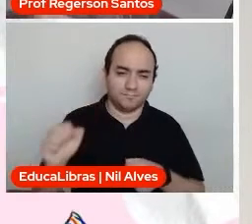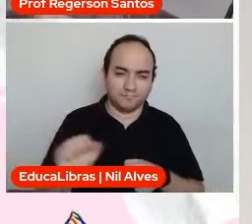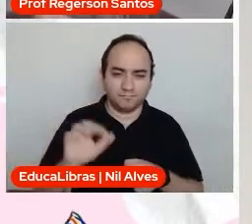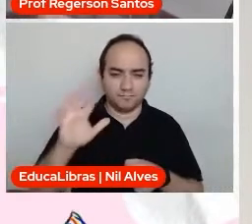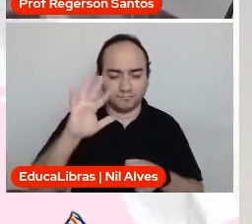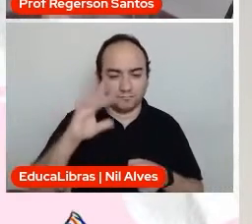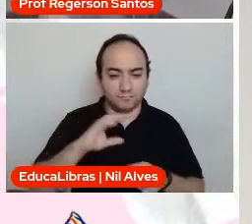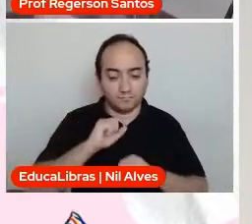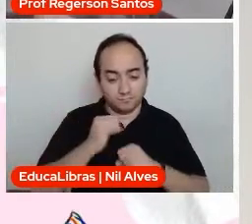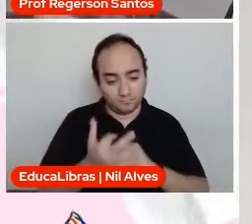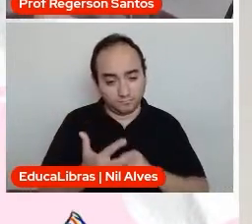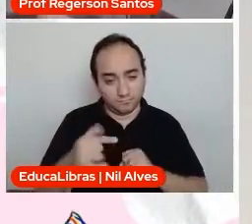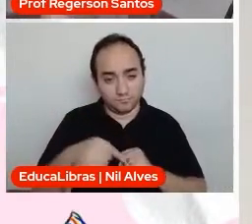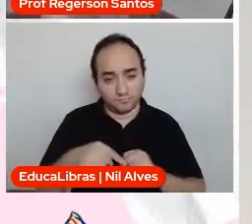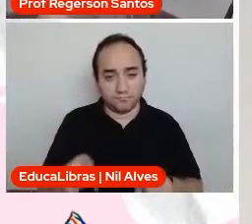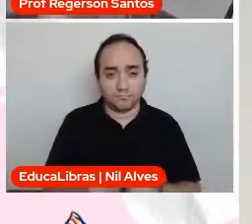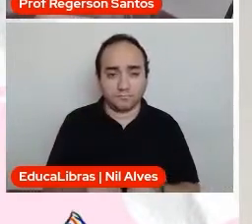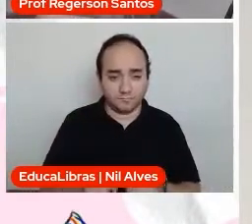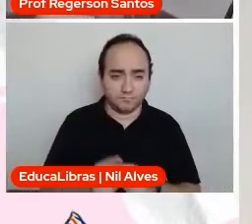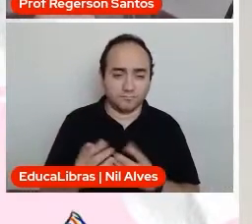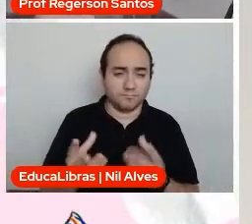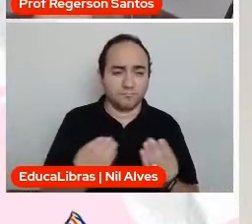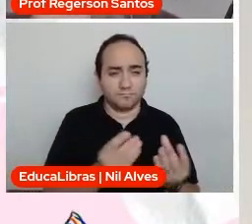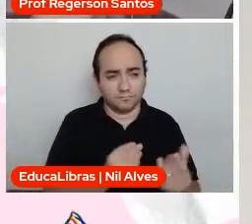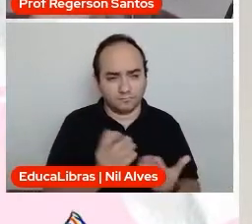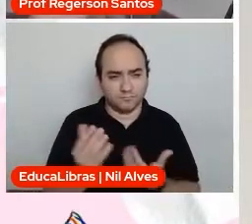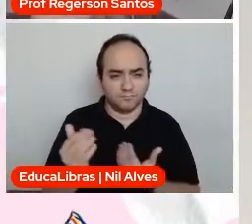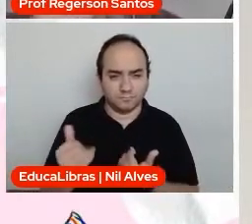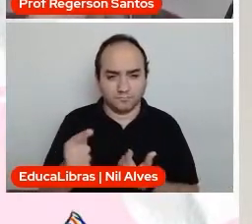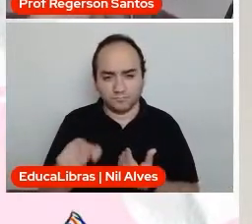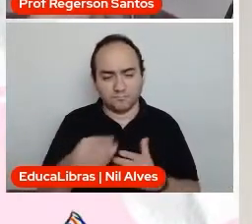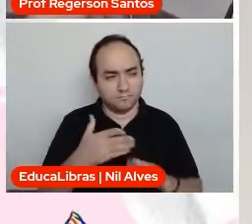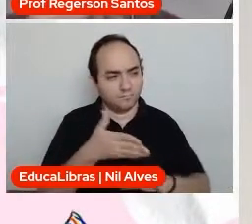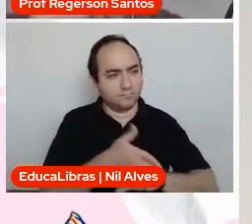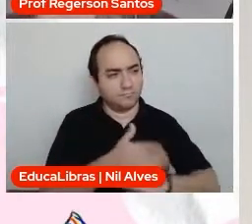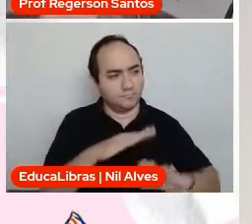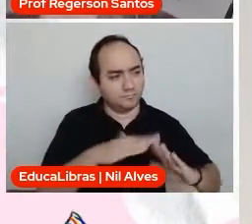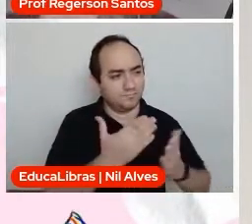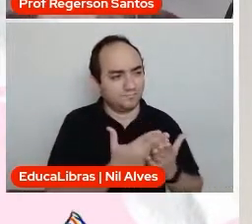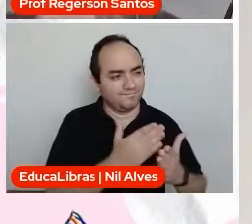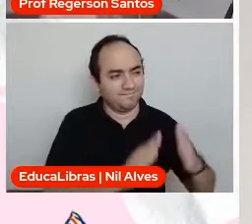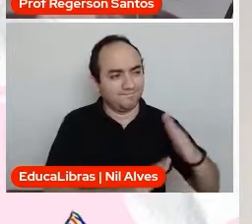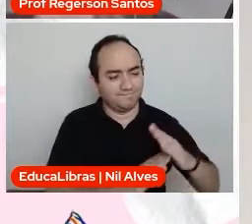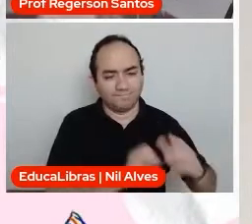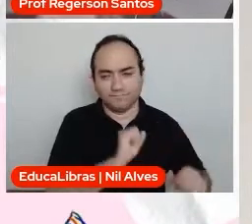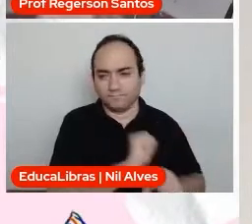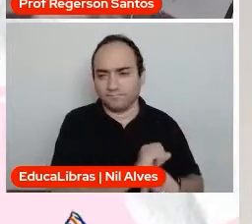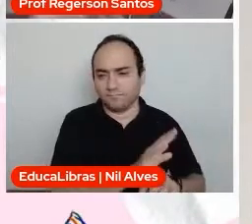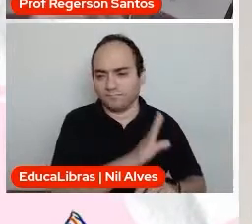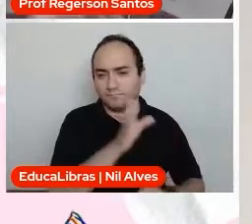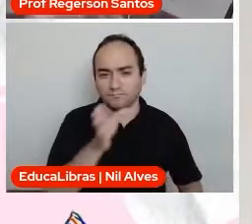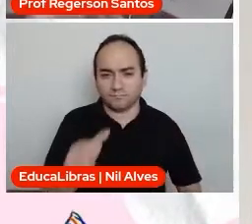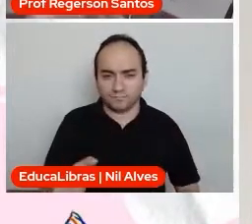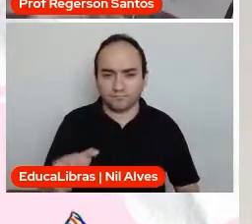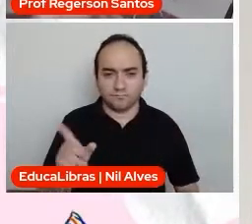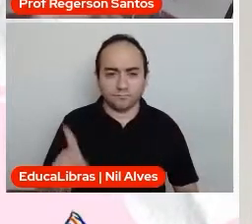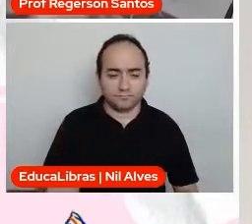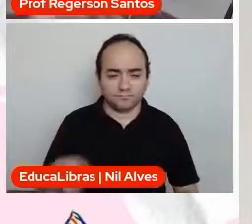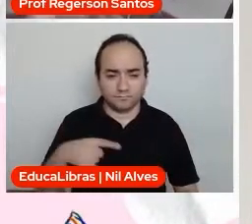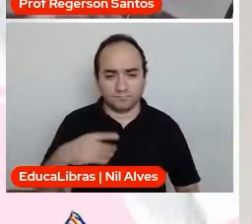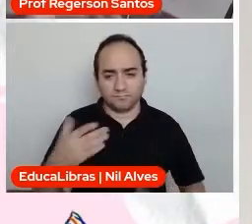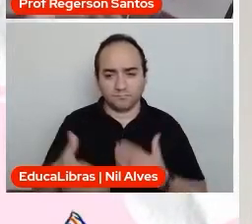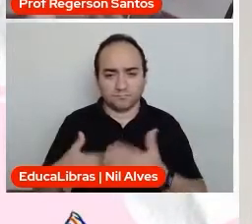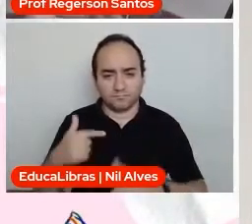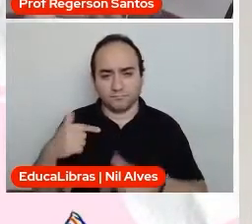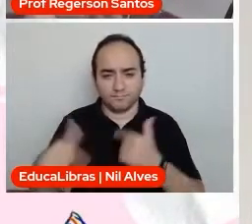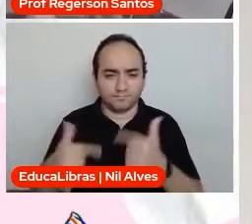com a pandemia, né? em que muitos jovens deixaram de estar na escola agora para estar compondo o processo de renda das